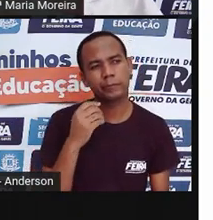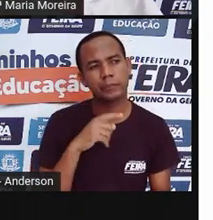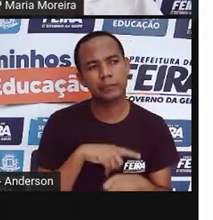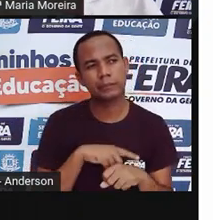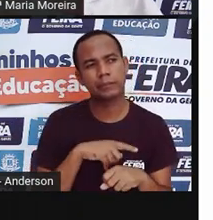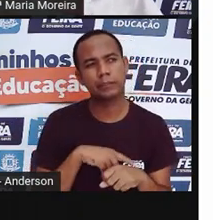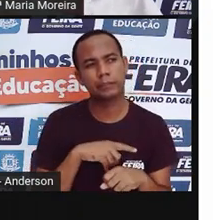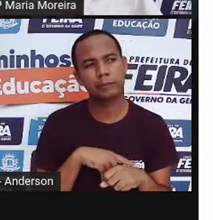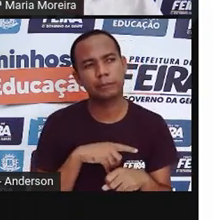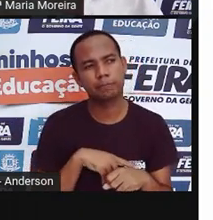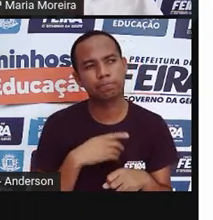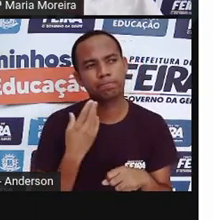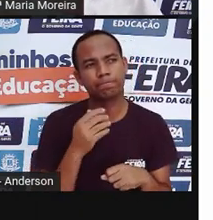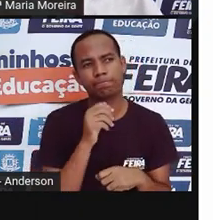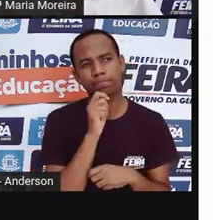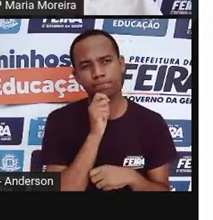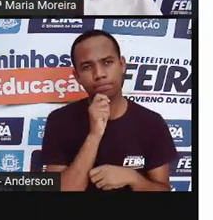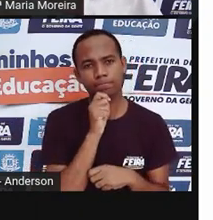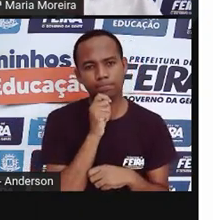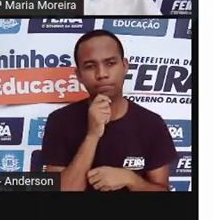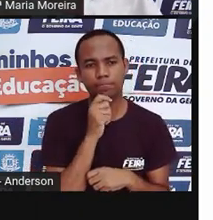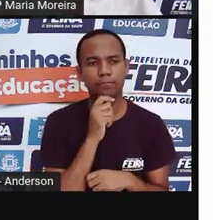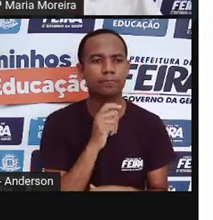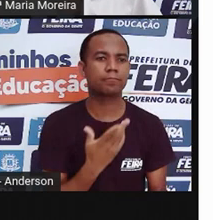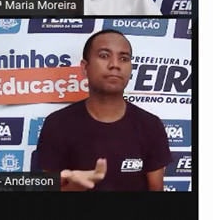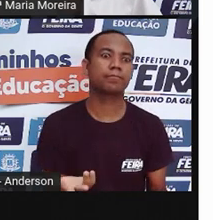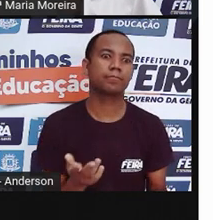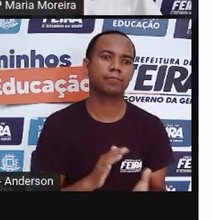é... Ele é medido, Anderson?